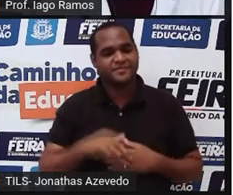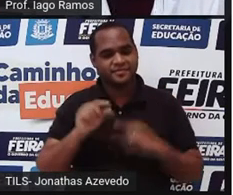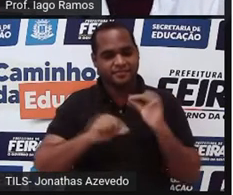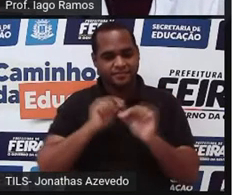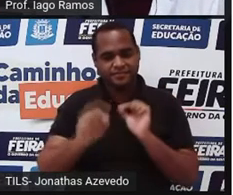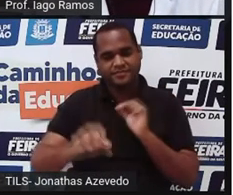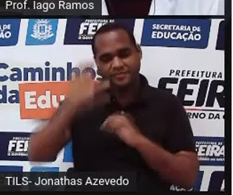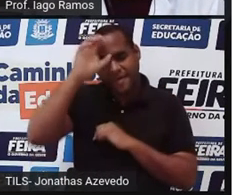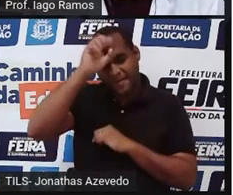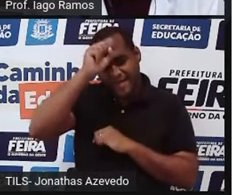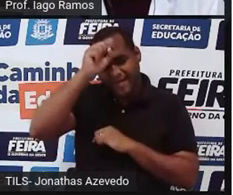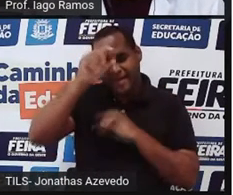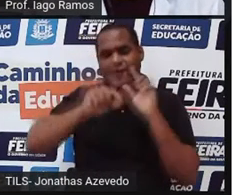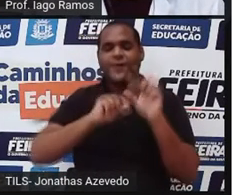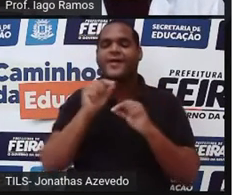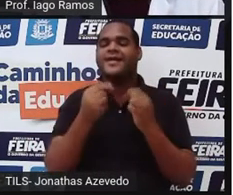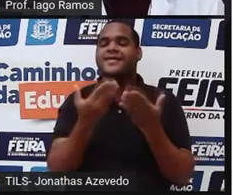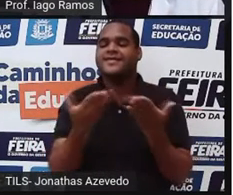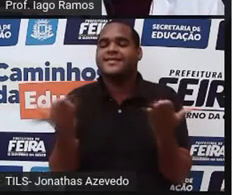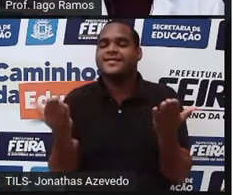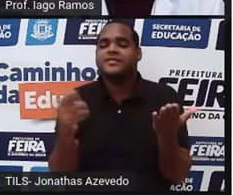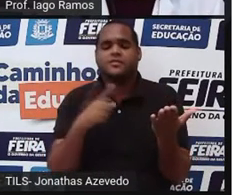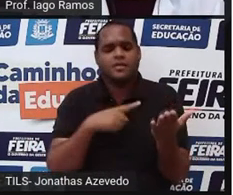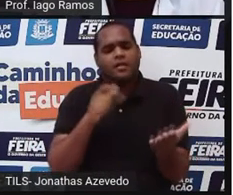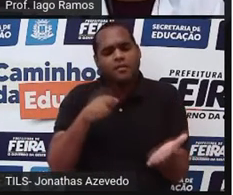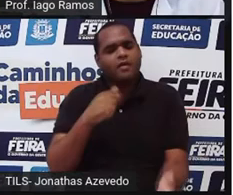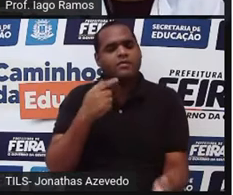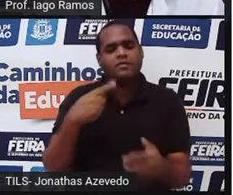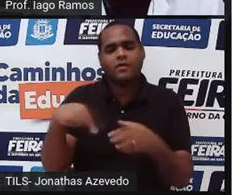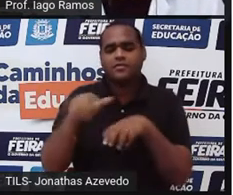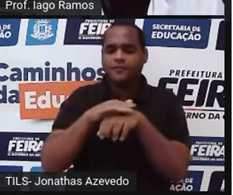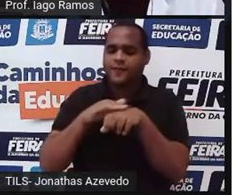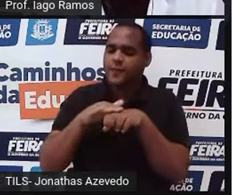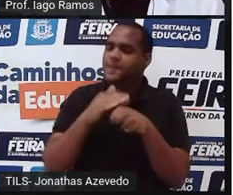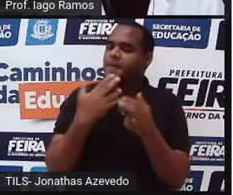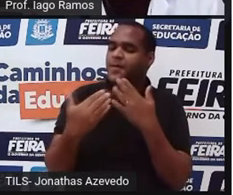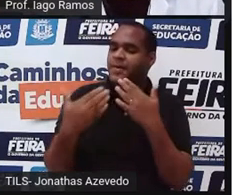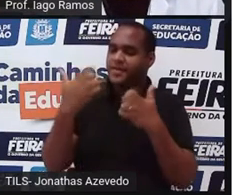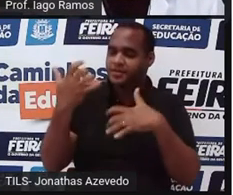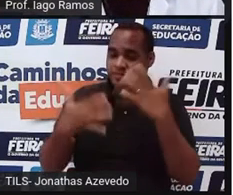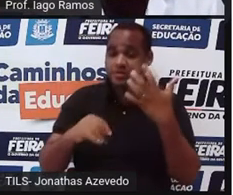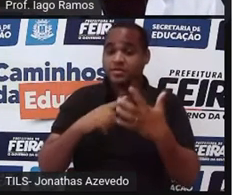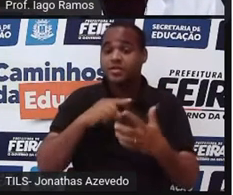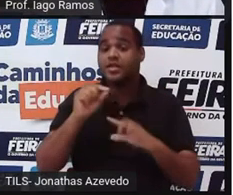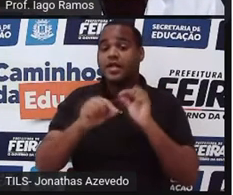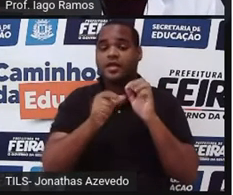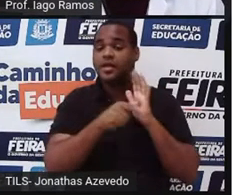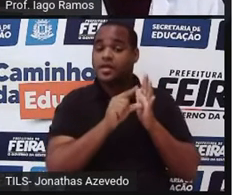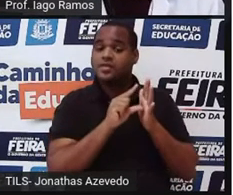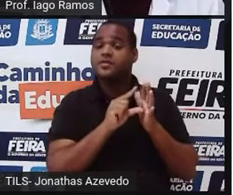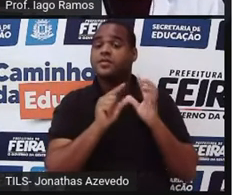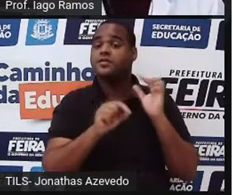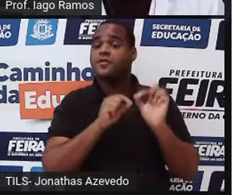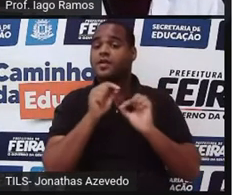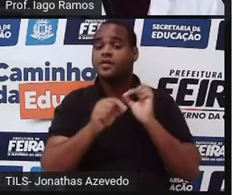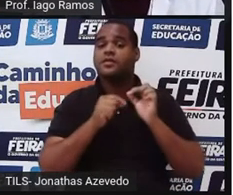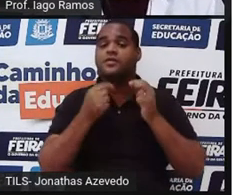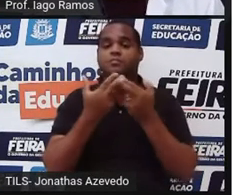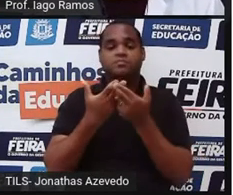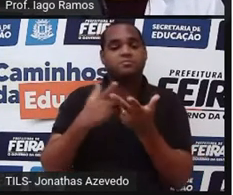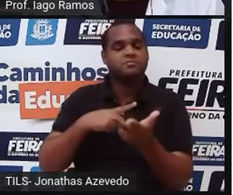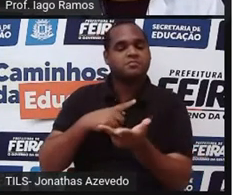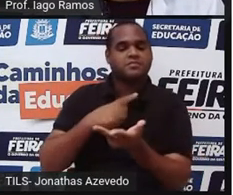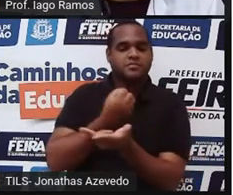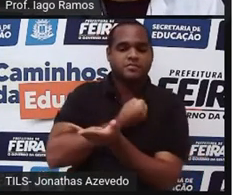aprender nessa aula? Bom, algo que a gente já começou, tá? Em uma aula antes dessa daqui, números